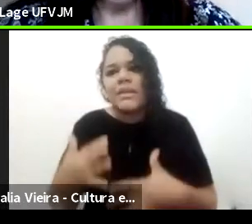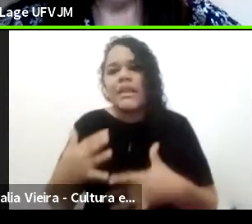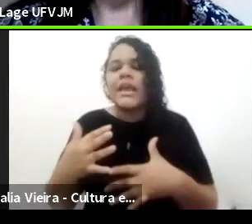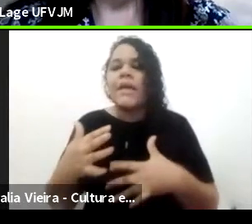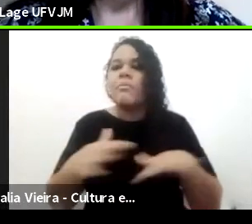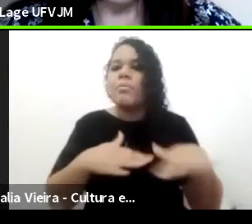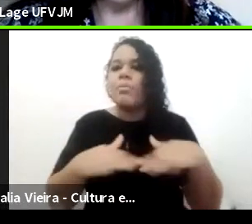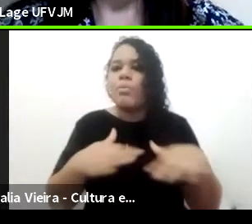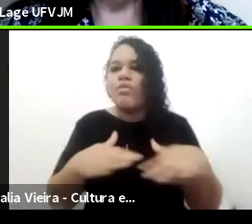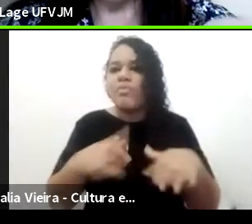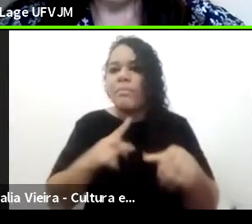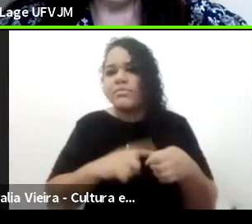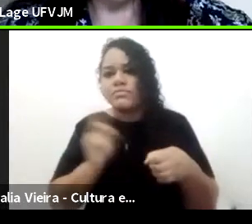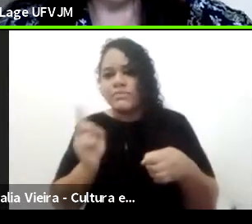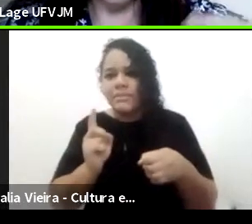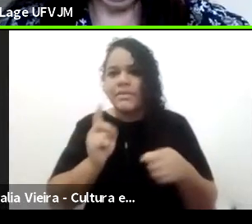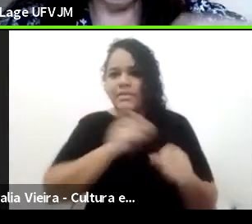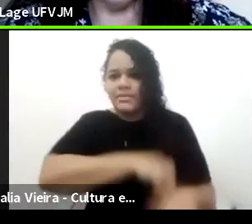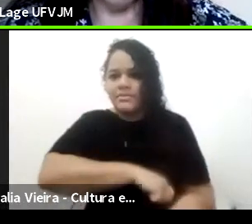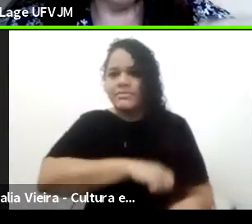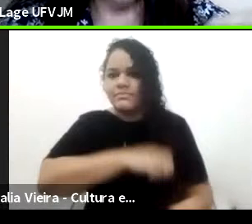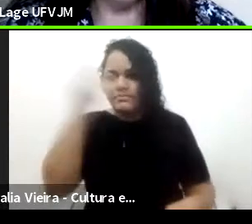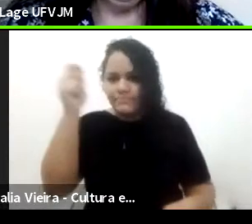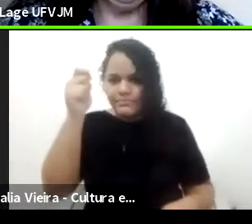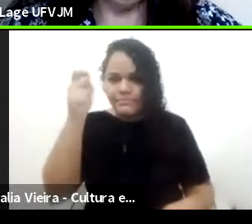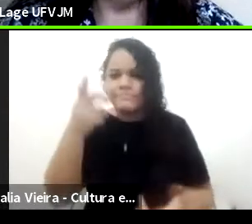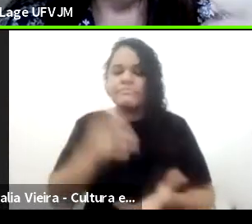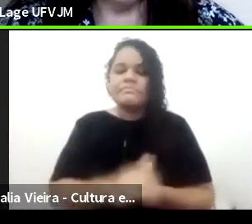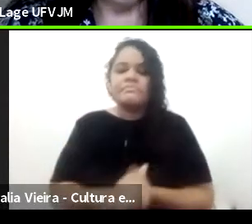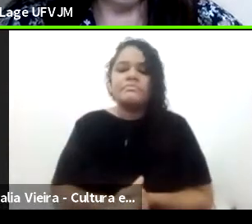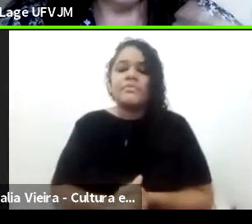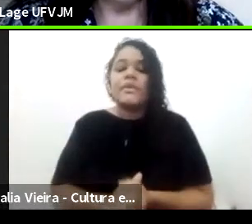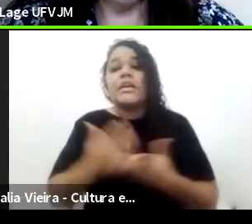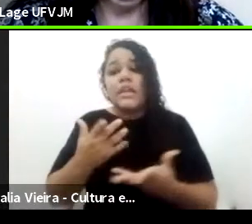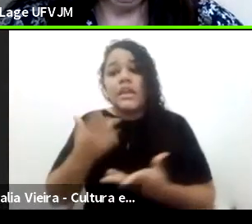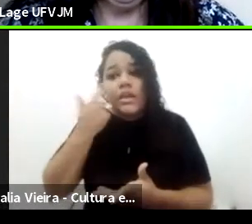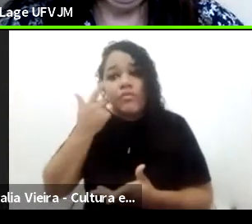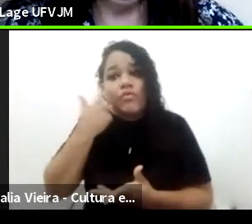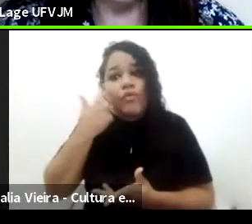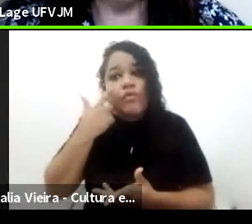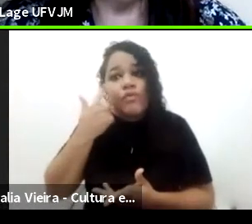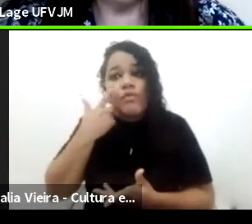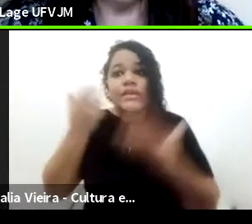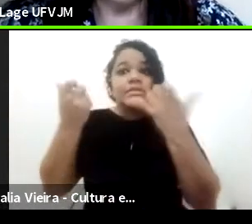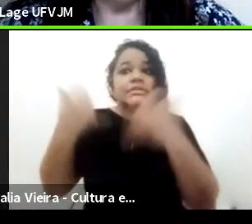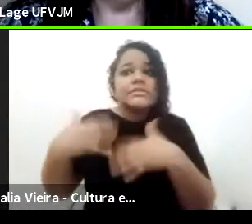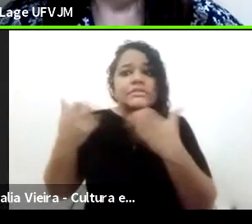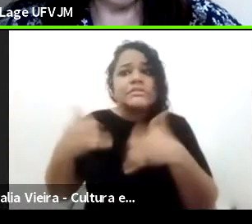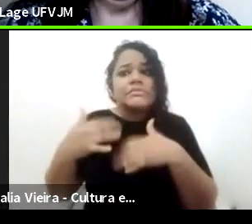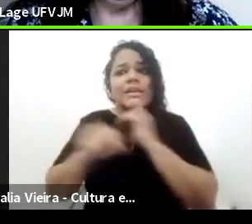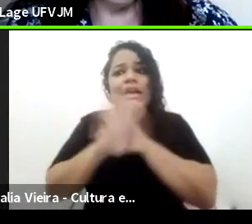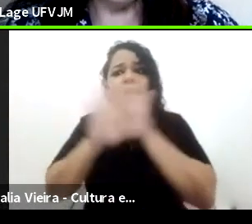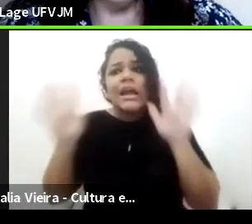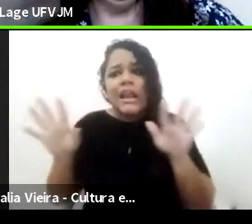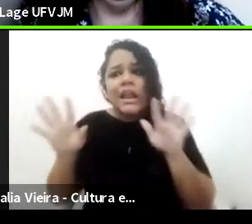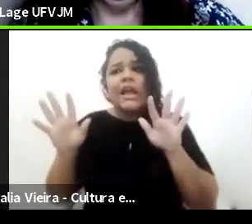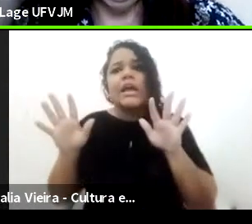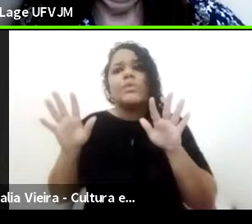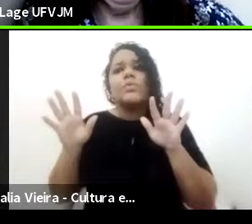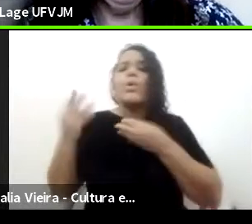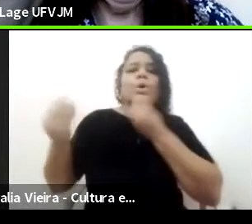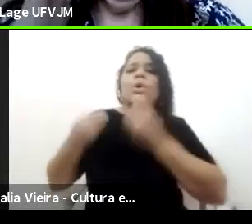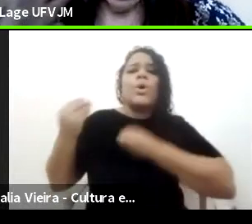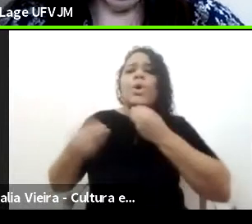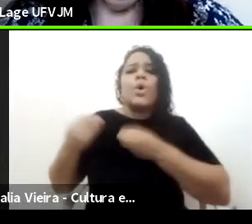fazer aqui mesmo uma explanação maior, mais ampliada do que a gente pode falar de uma educação para esse período